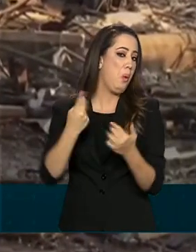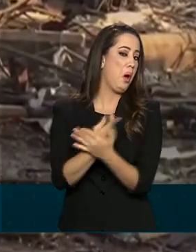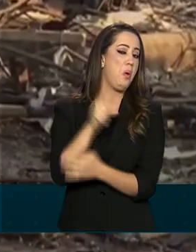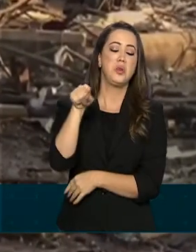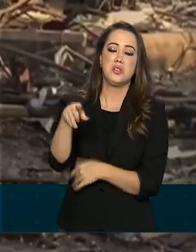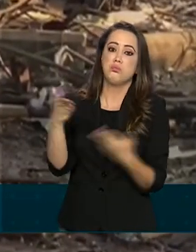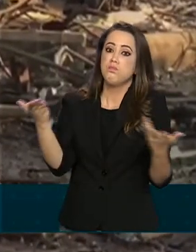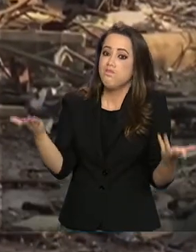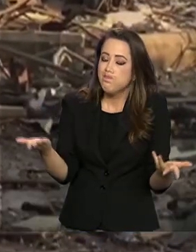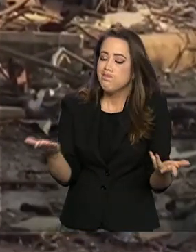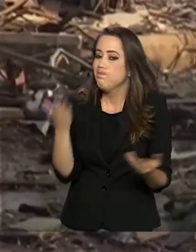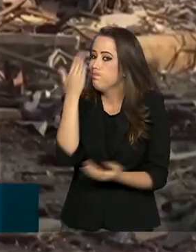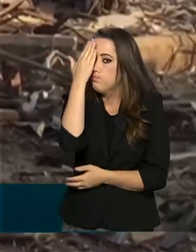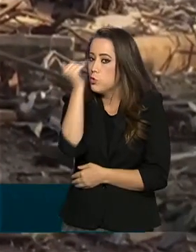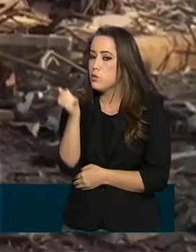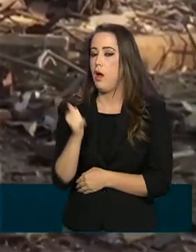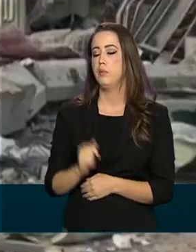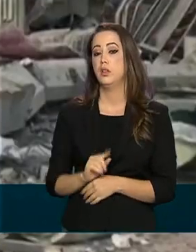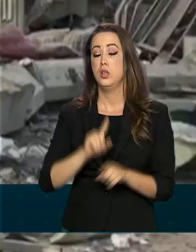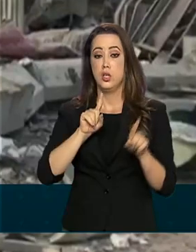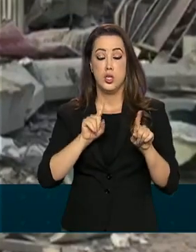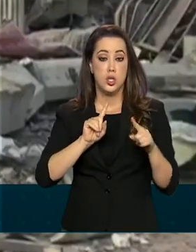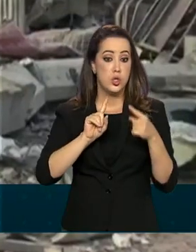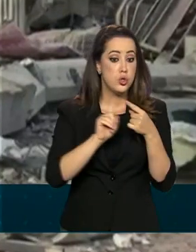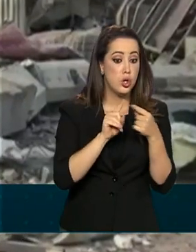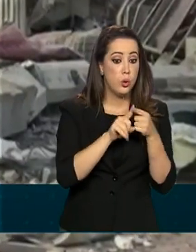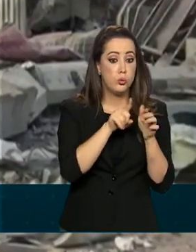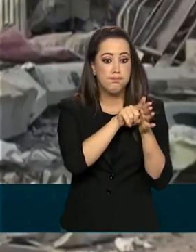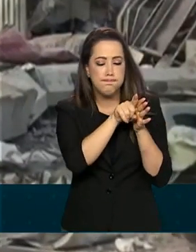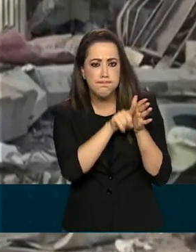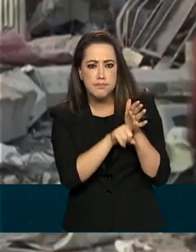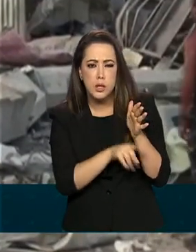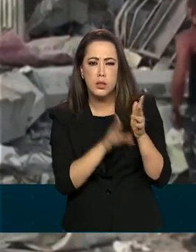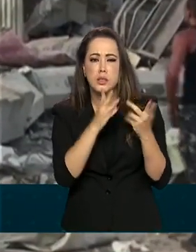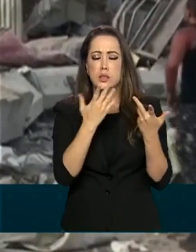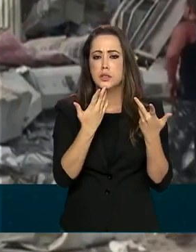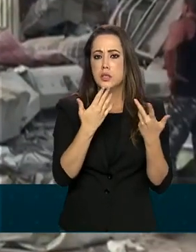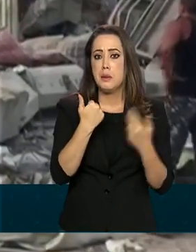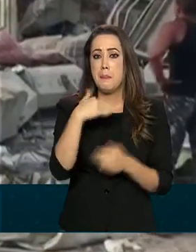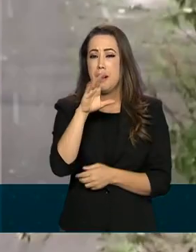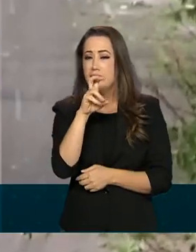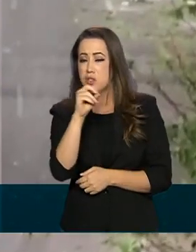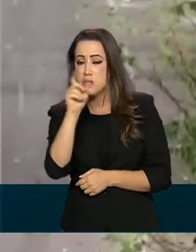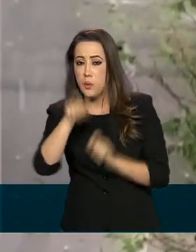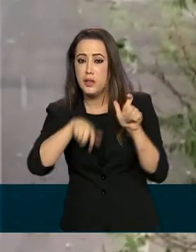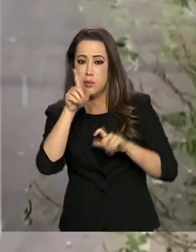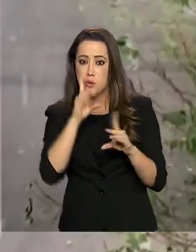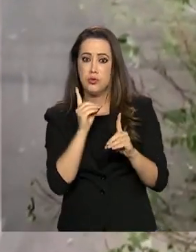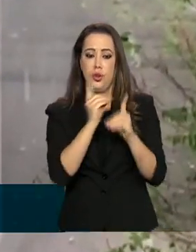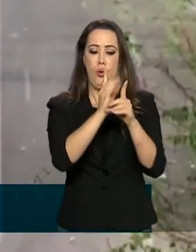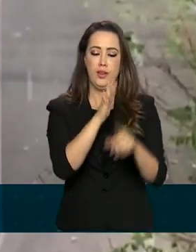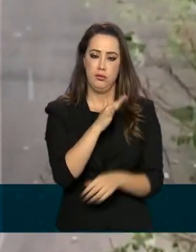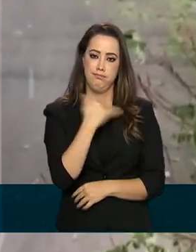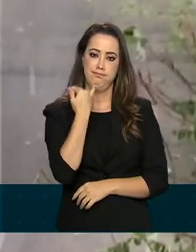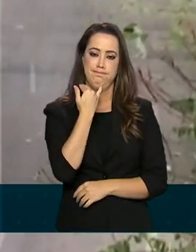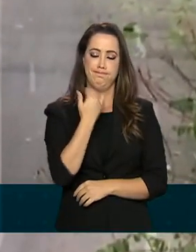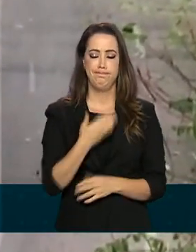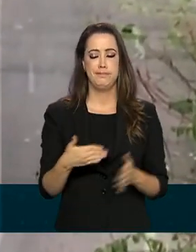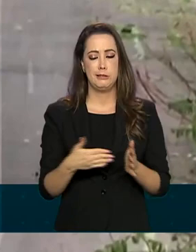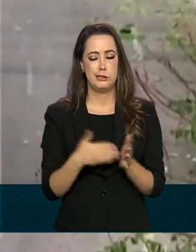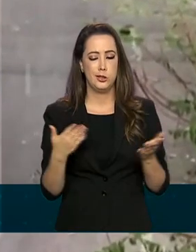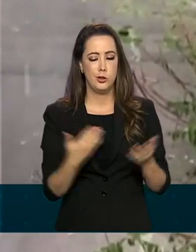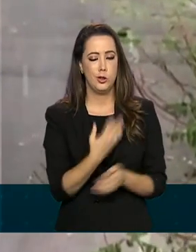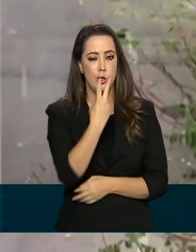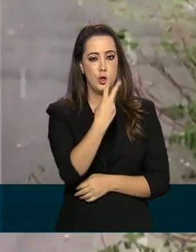acordo com a agência de notícia Reuters, o número de mortos aumentou para mais de 50 e, até o momento, 2.700